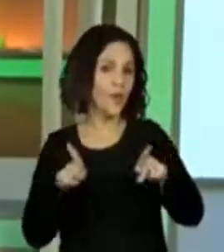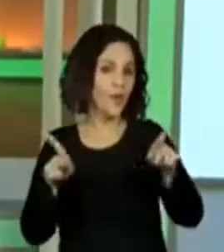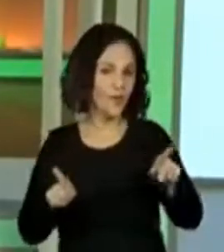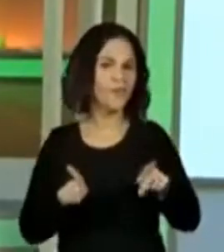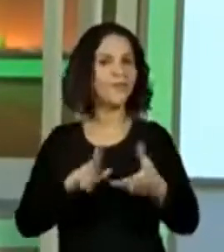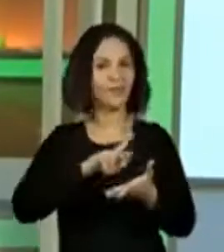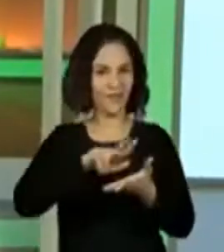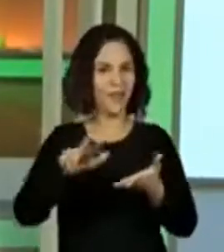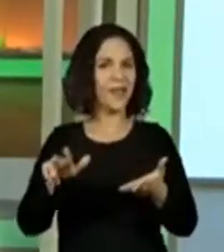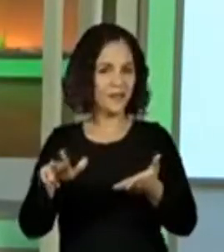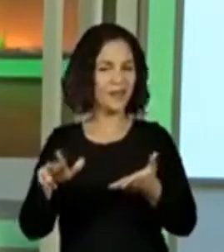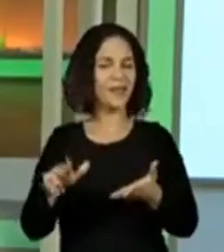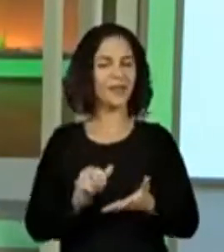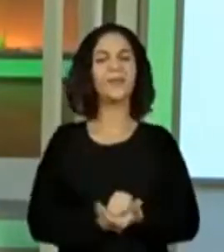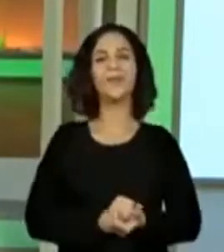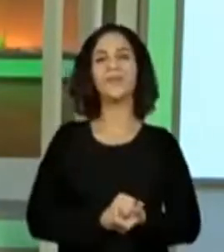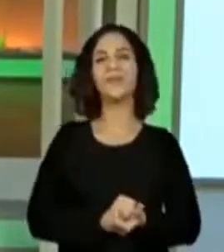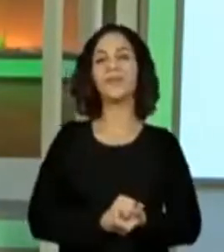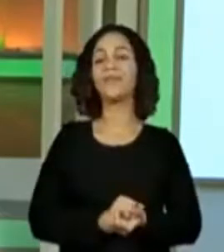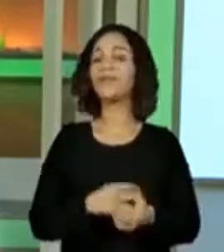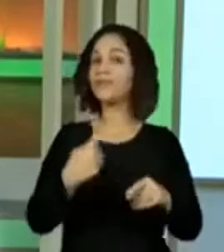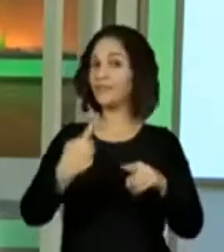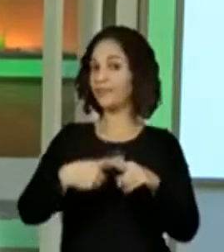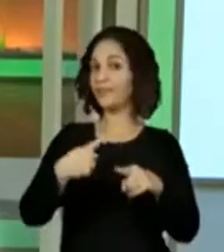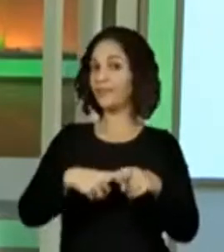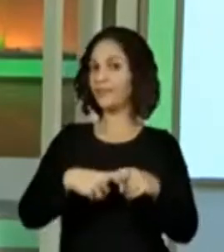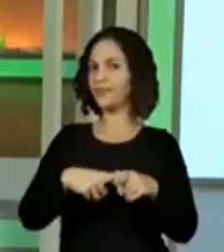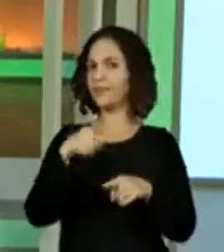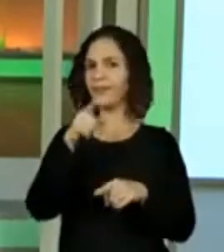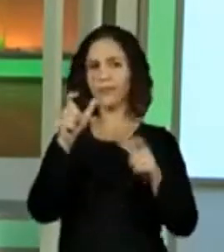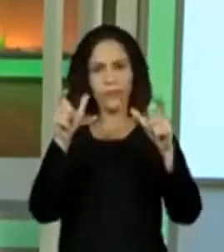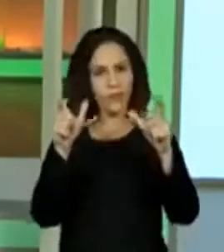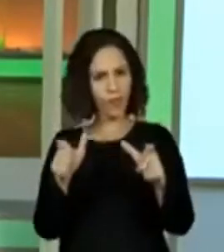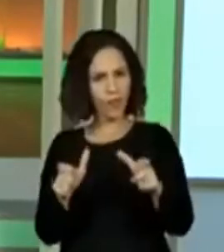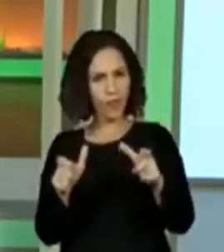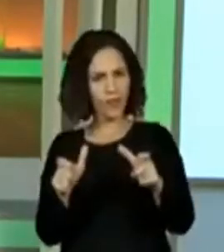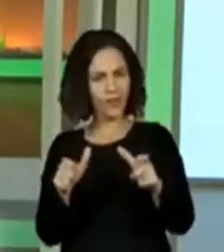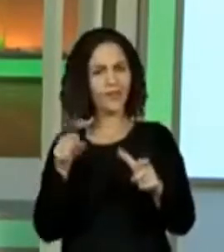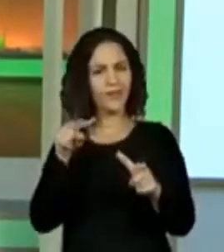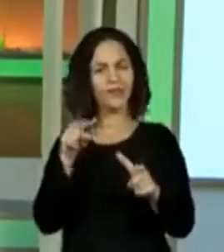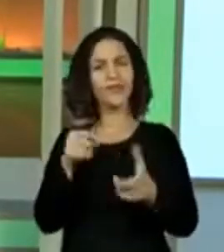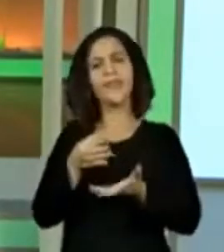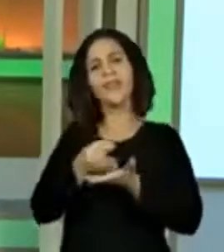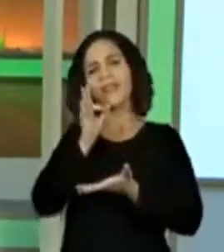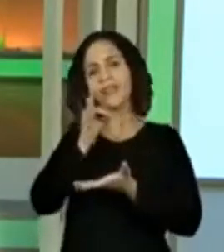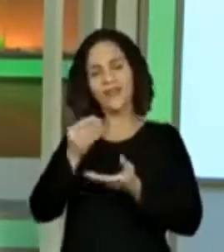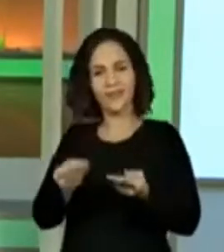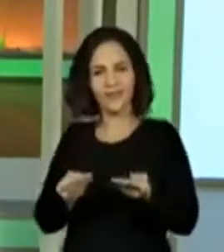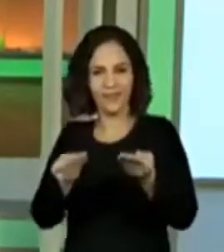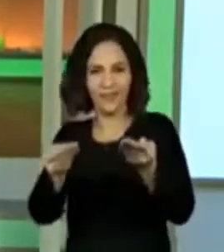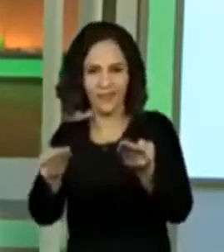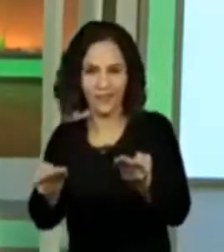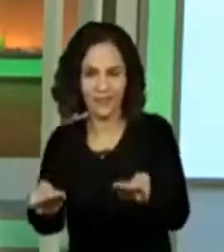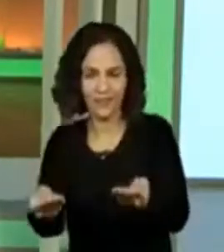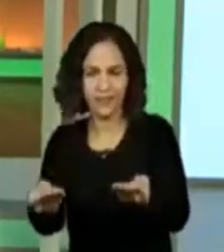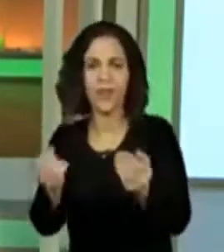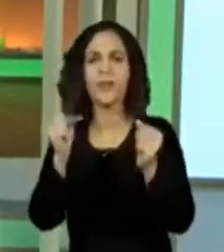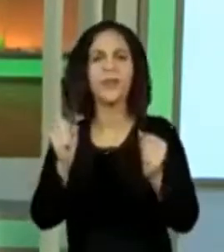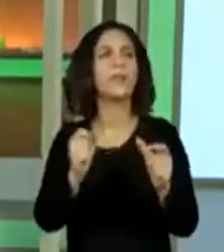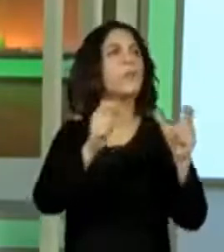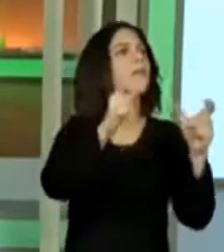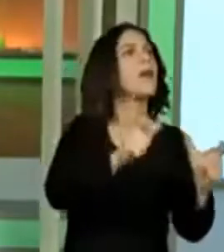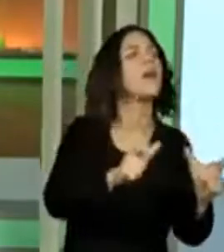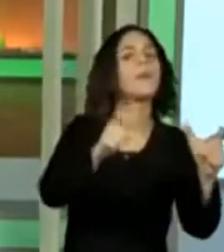vários lugares. Porque o lugar, esse lugar aqui, que está servindo um café, pode estar em vários